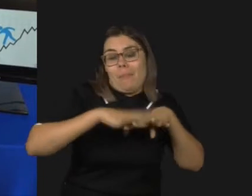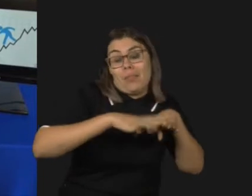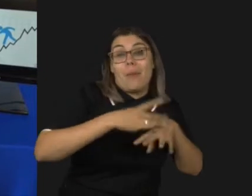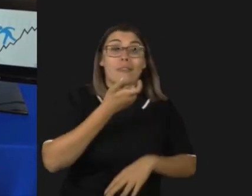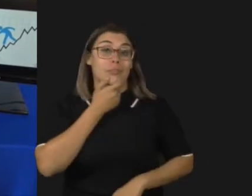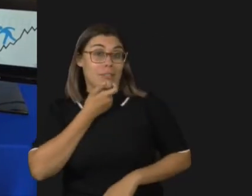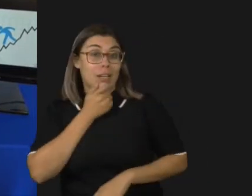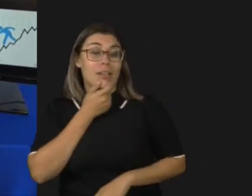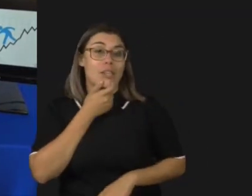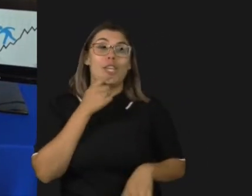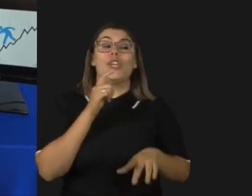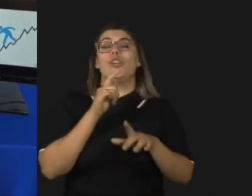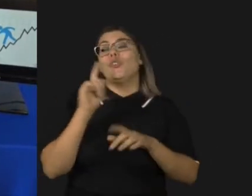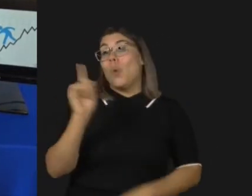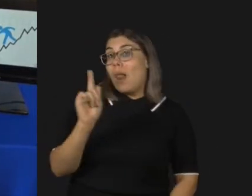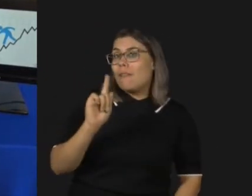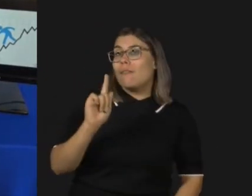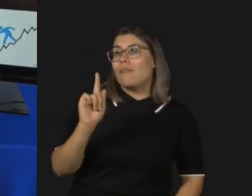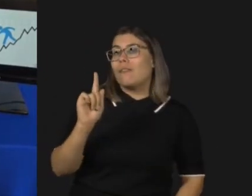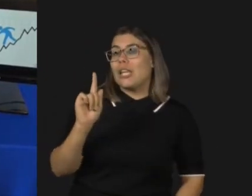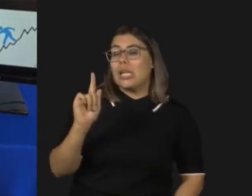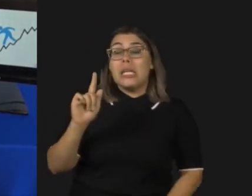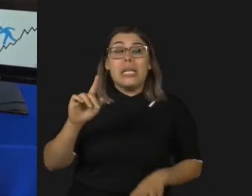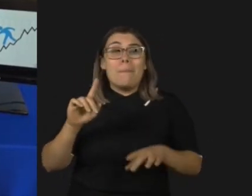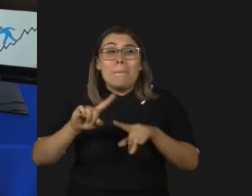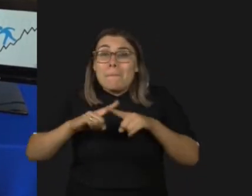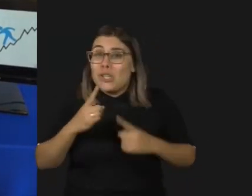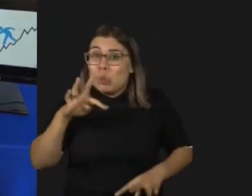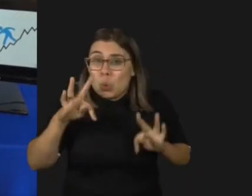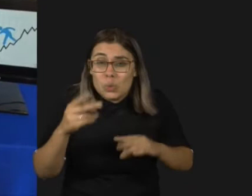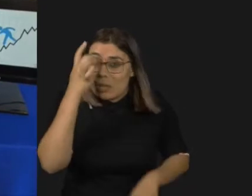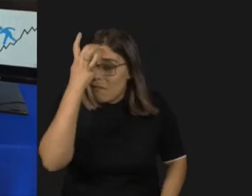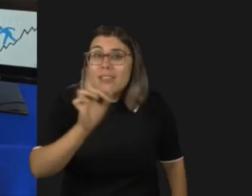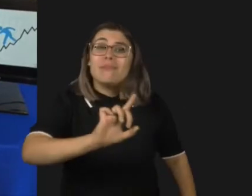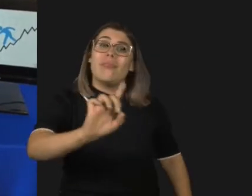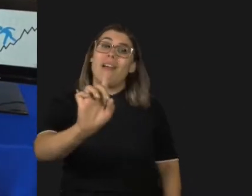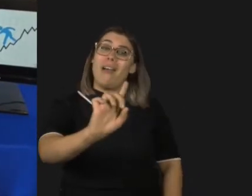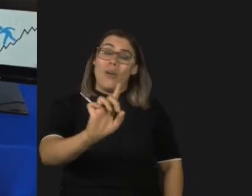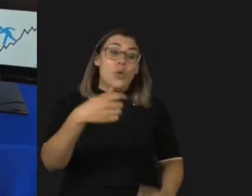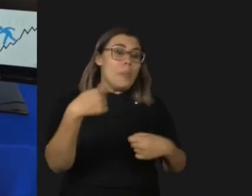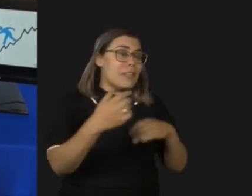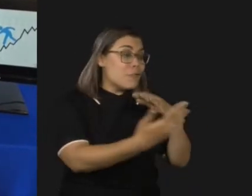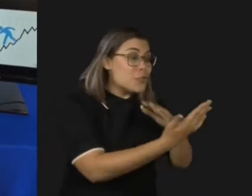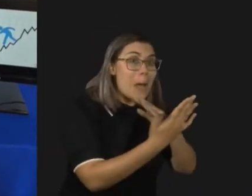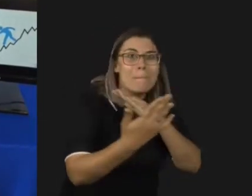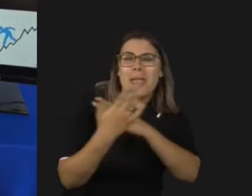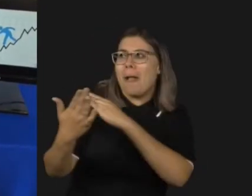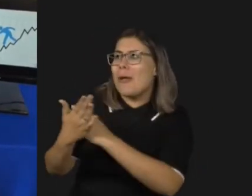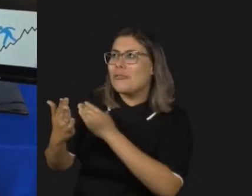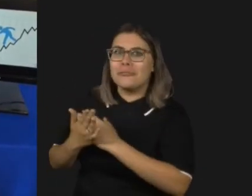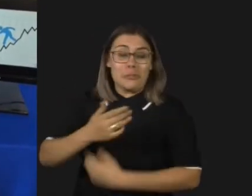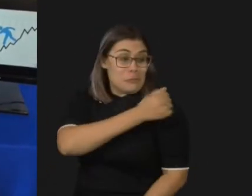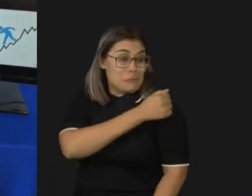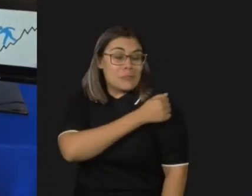inglês, geografia e nem todos eram fáceis. Eu precisava de amigos que eram craques em matérias que eu não